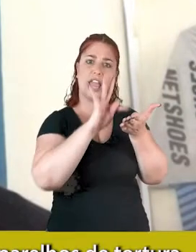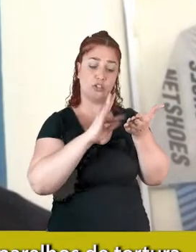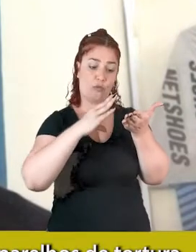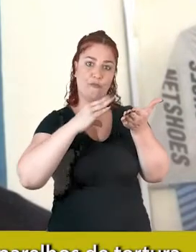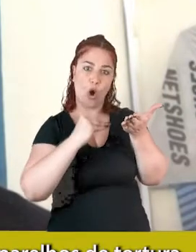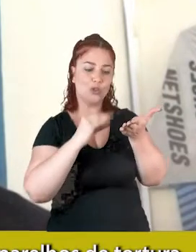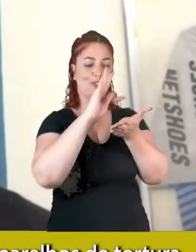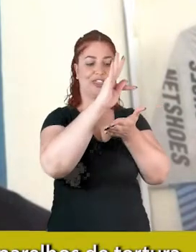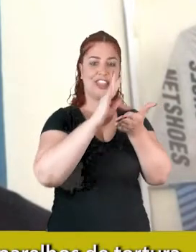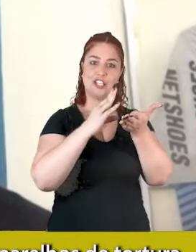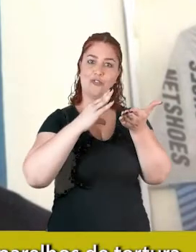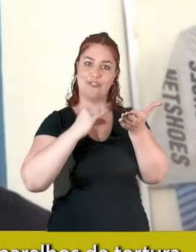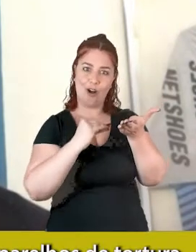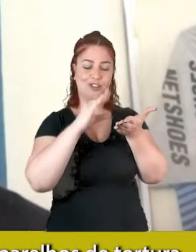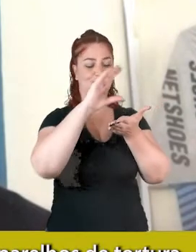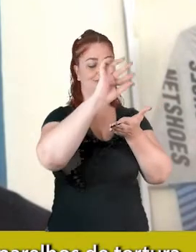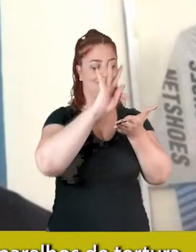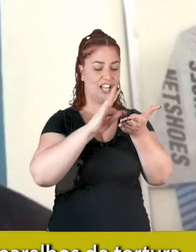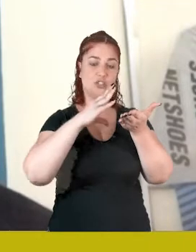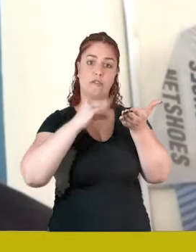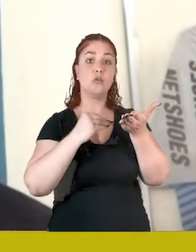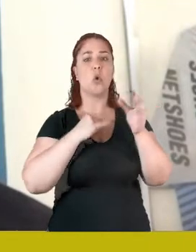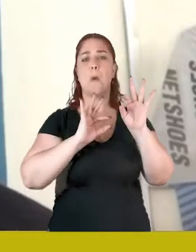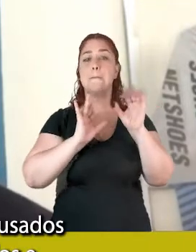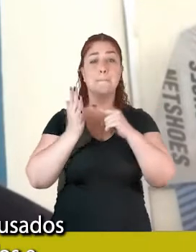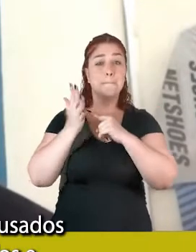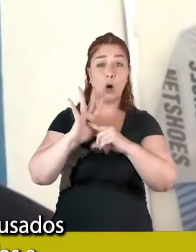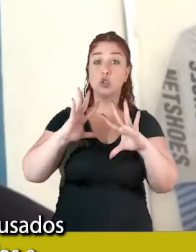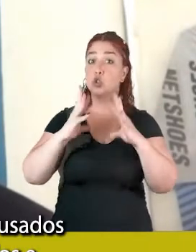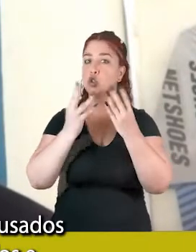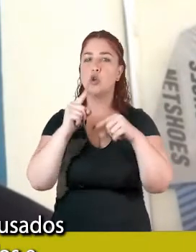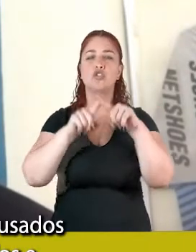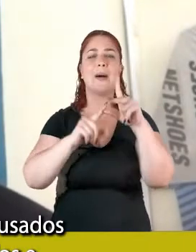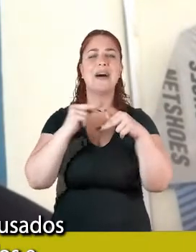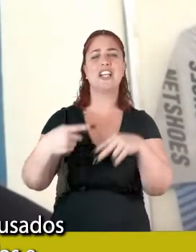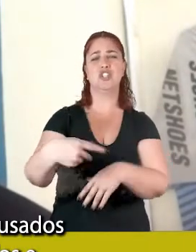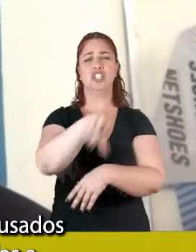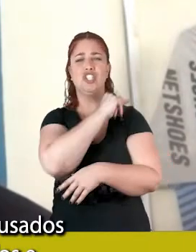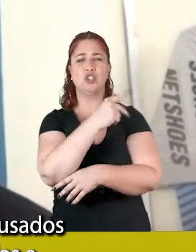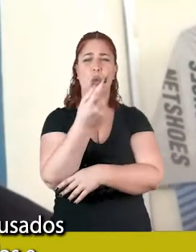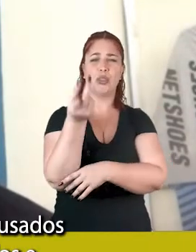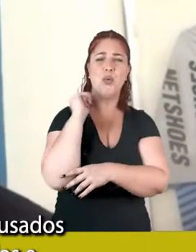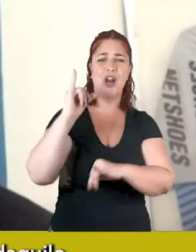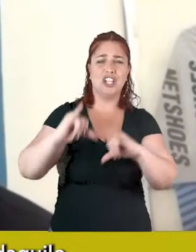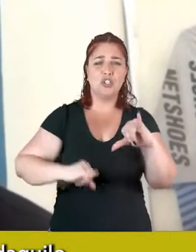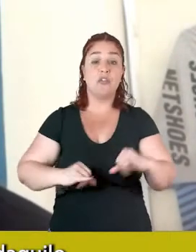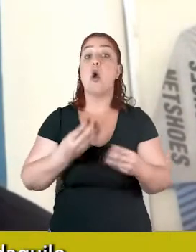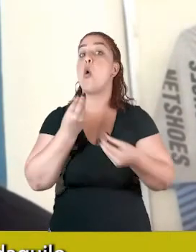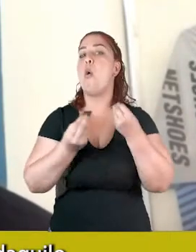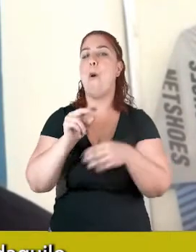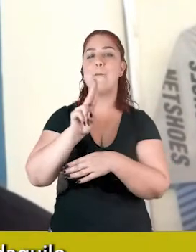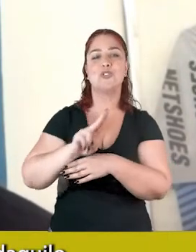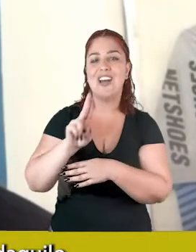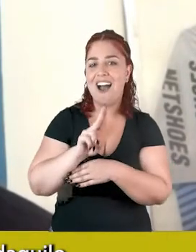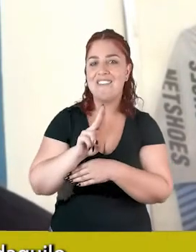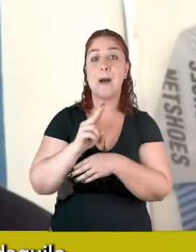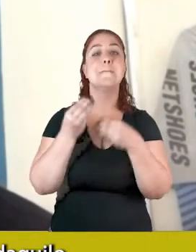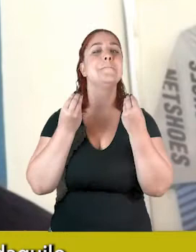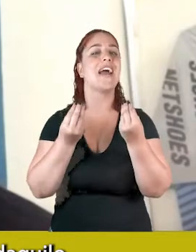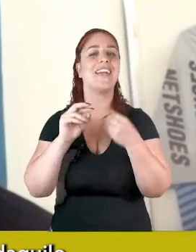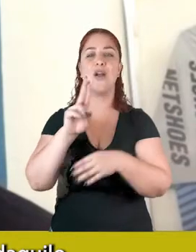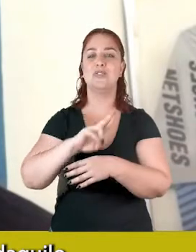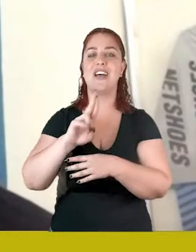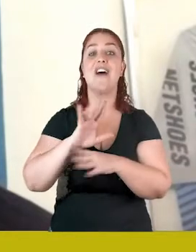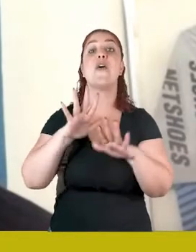mas assim, eu mostro todos os aparelhos de tortura, para que eles eram usados, como eram usados, e qual era o objetivo da vida.